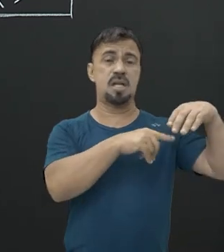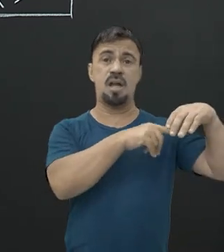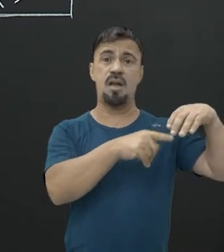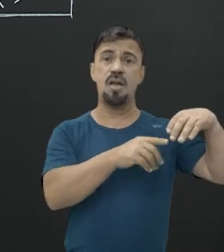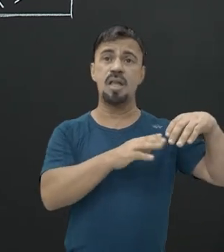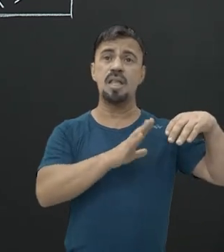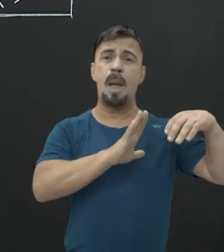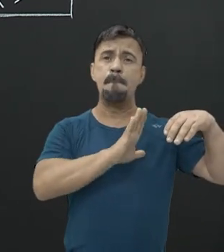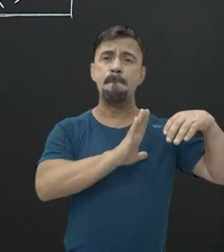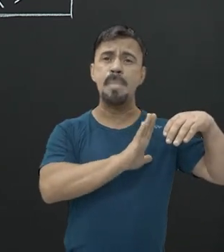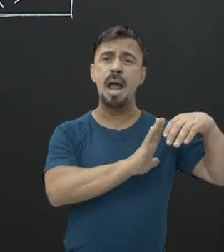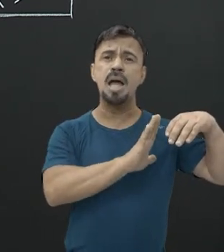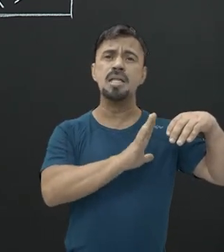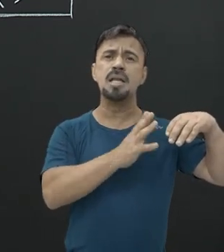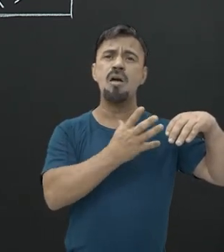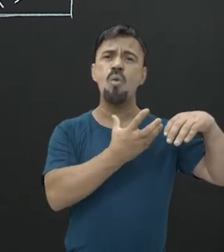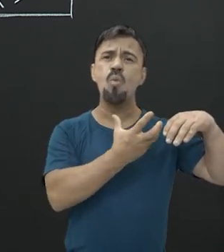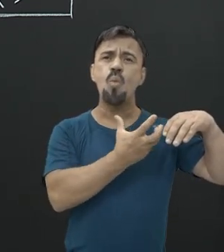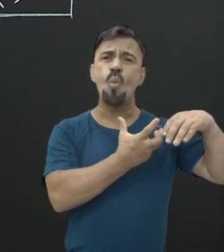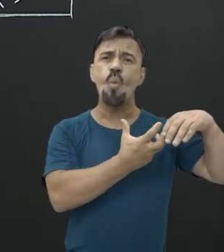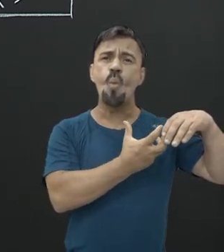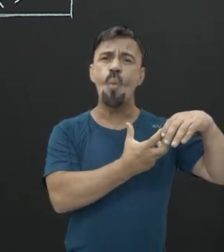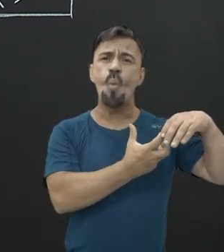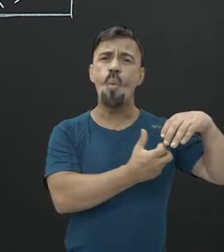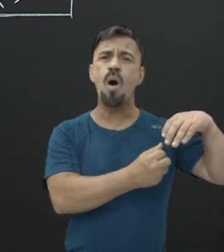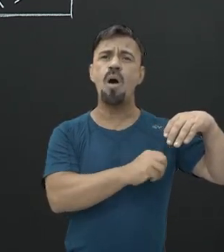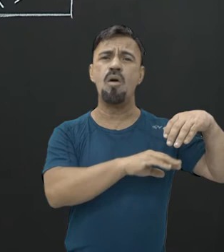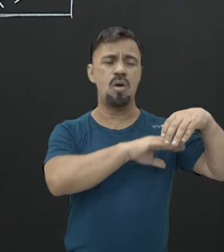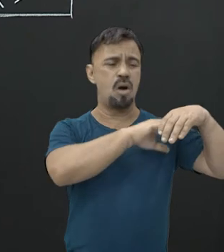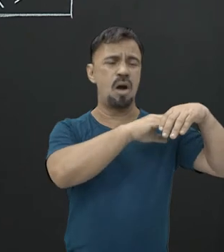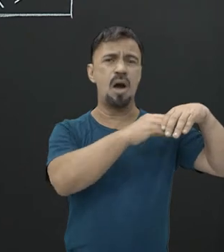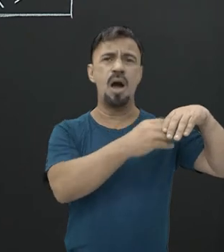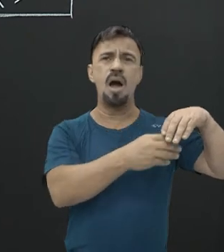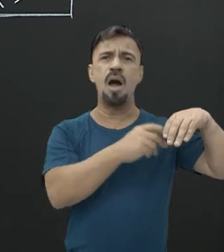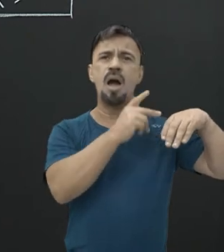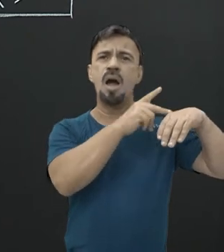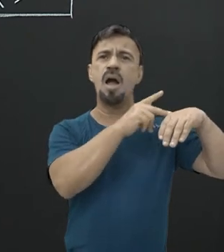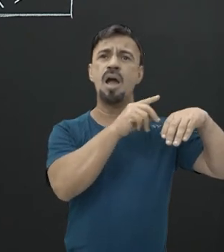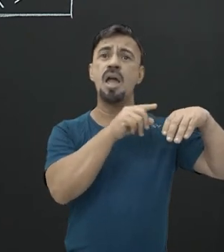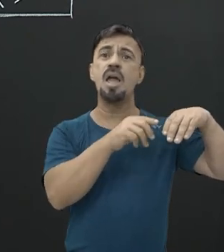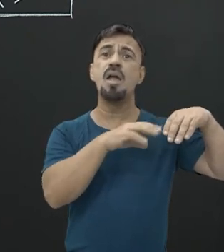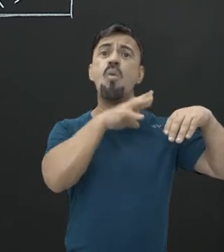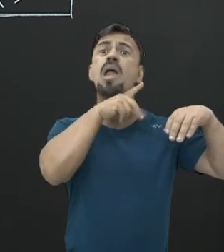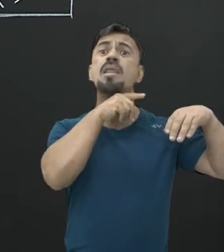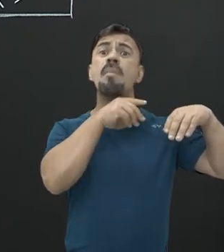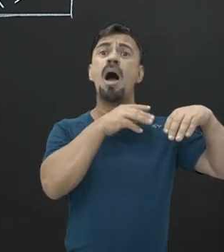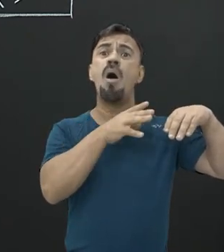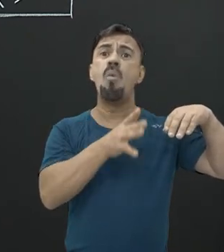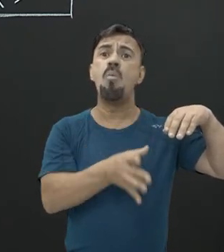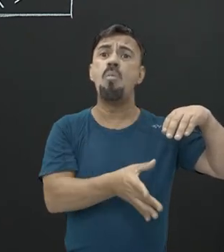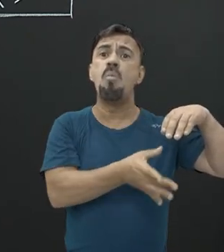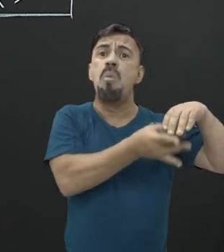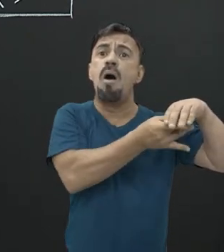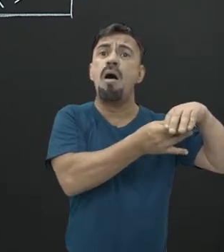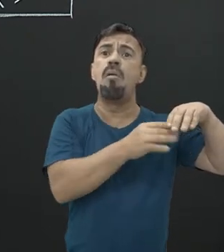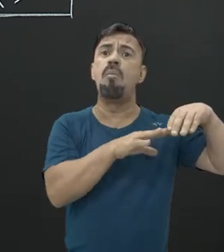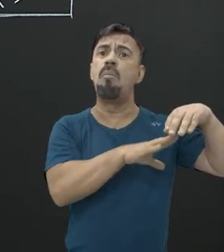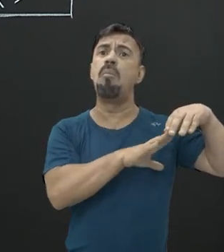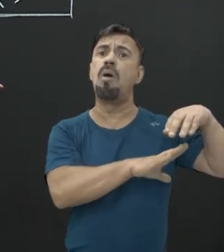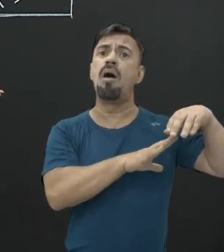aquilo vai secando. De repente, eu formei uma rocha ali. E aquele ser ficou travado ali no meio. Eu tenho um fóssil guardado ali.